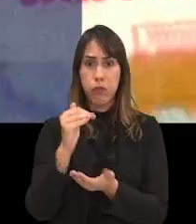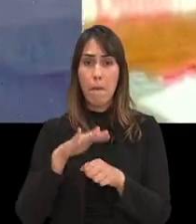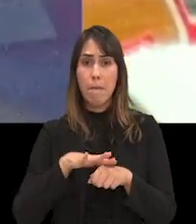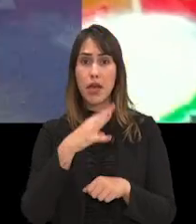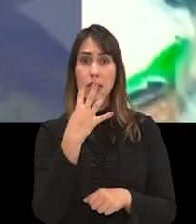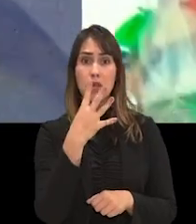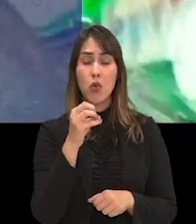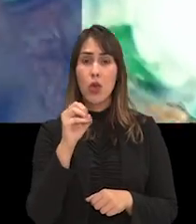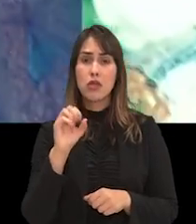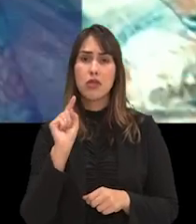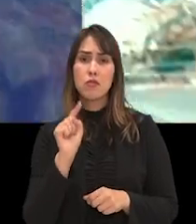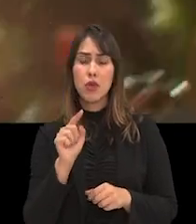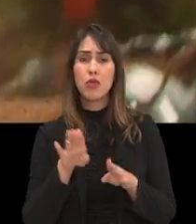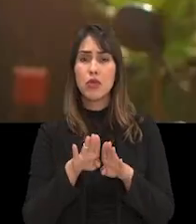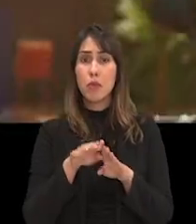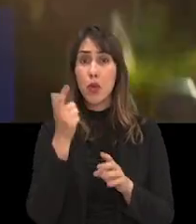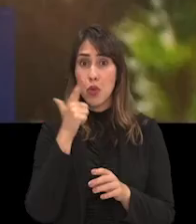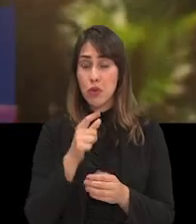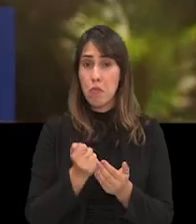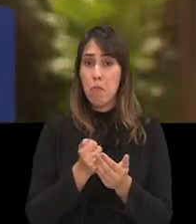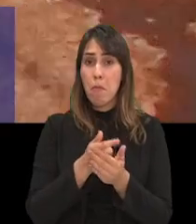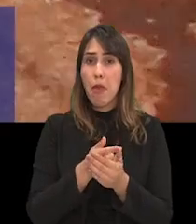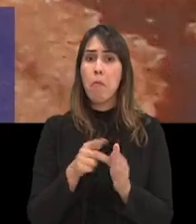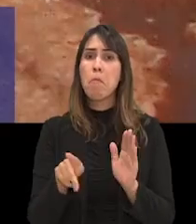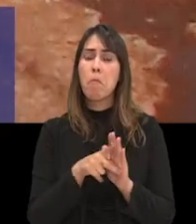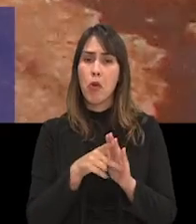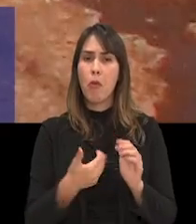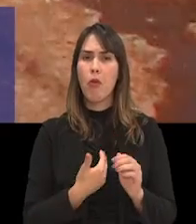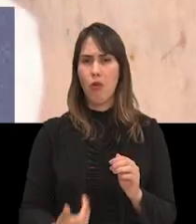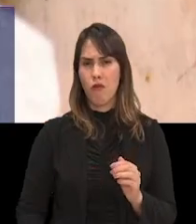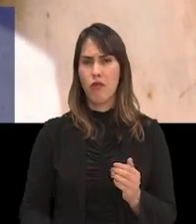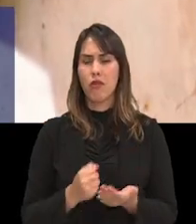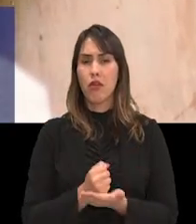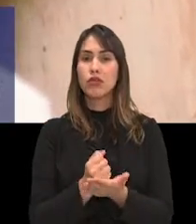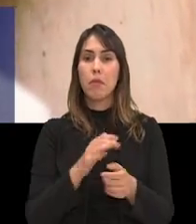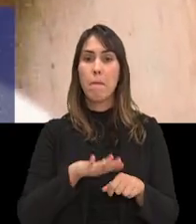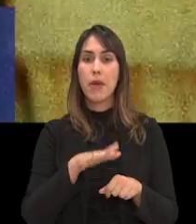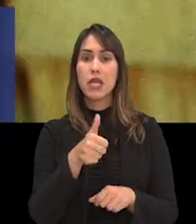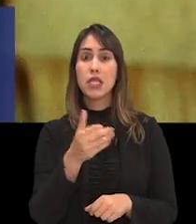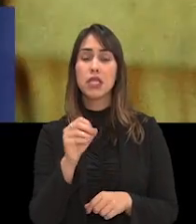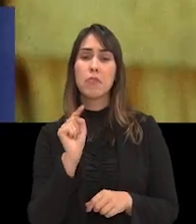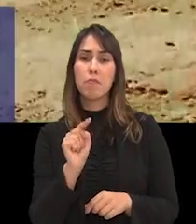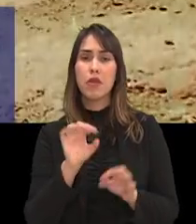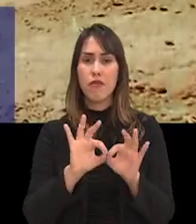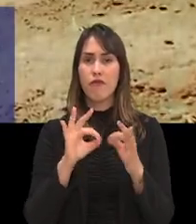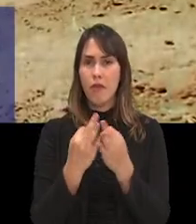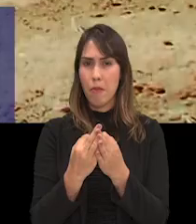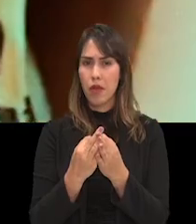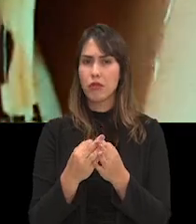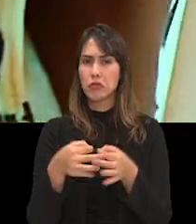400 mil cestas básicas e criou um auxílio emergencial próprio, que vai ajudar mais de 100 mil